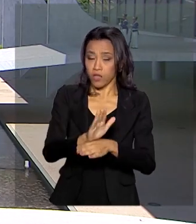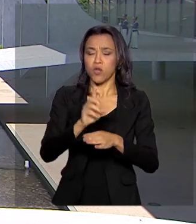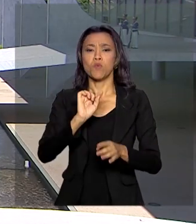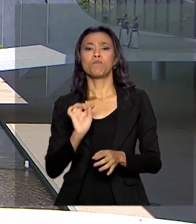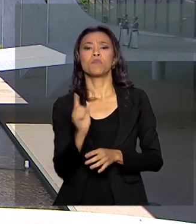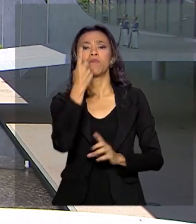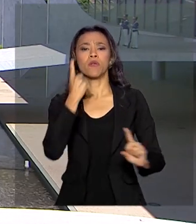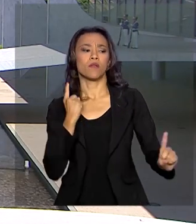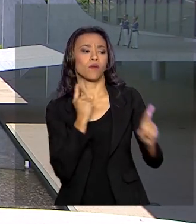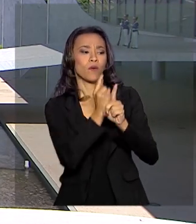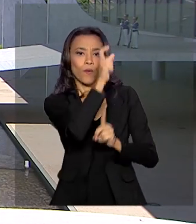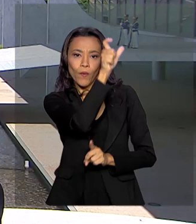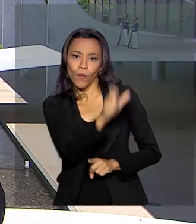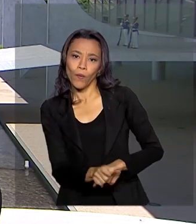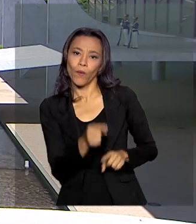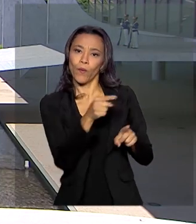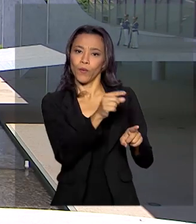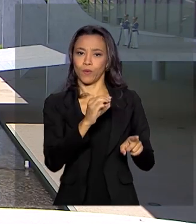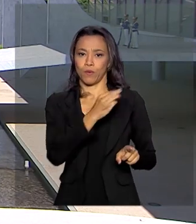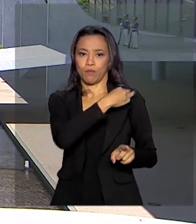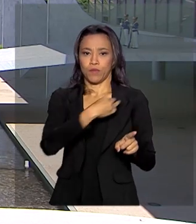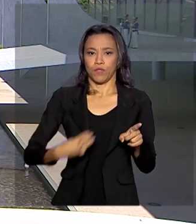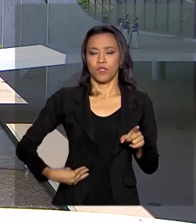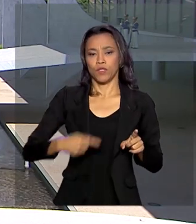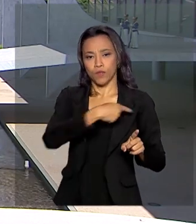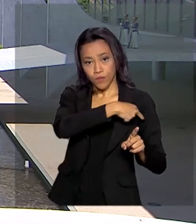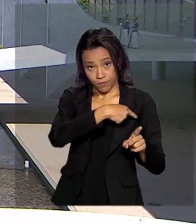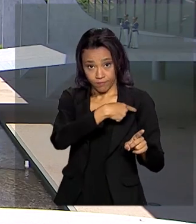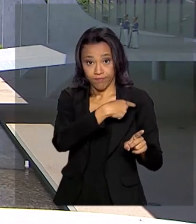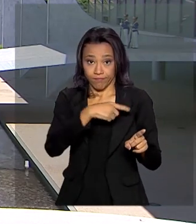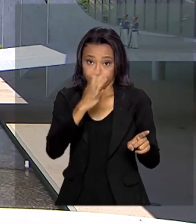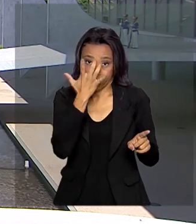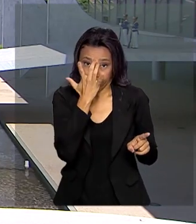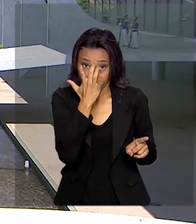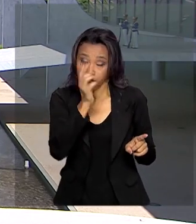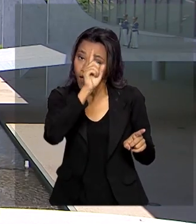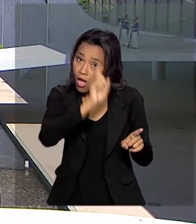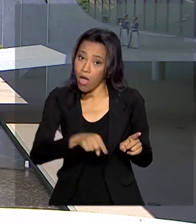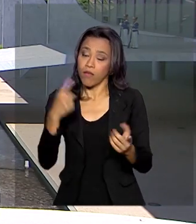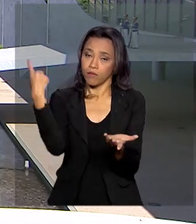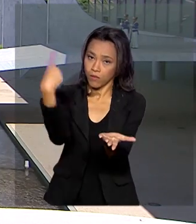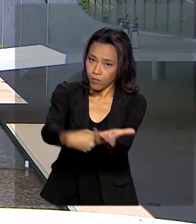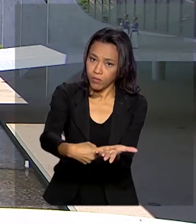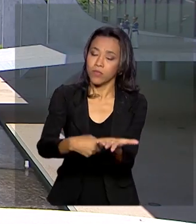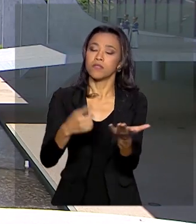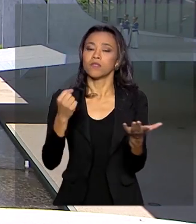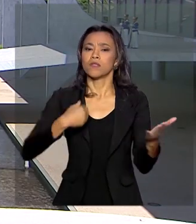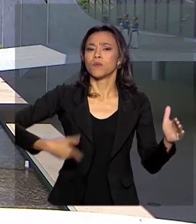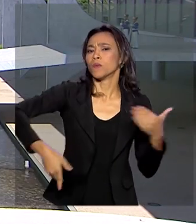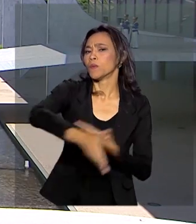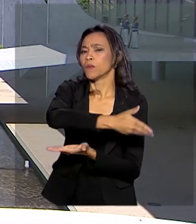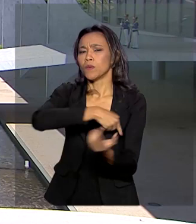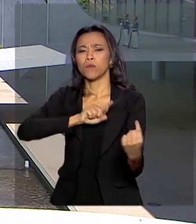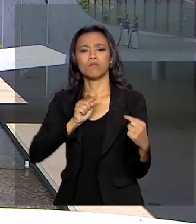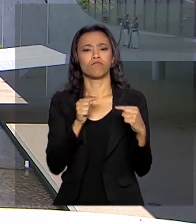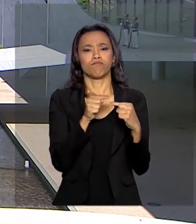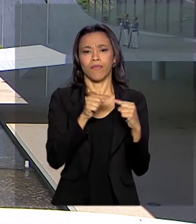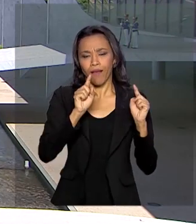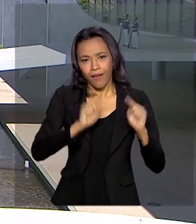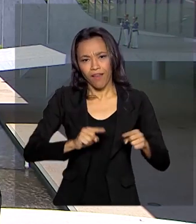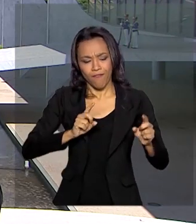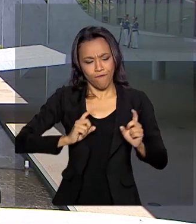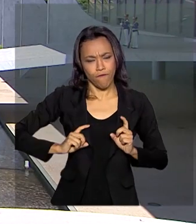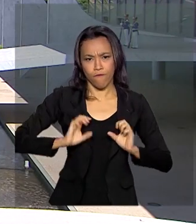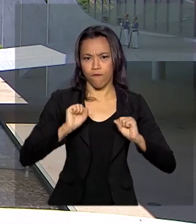Índia, Narendra Modi. Esse encontro faz parte da agenda bilateral entre Brasil e Índia e tem o objetivo de fortalecer as relações